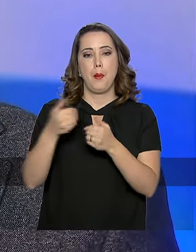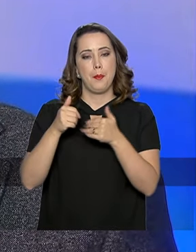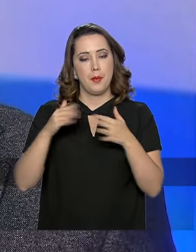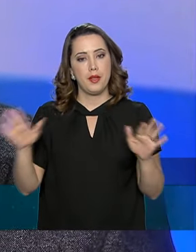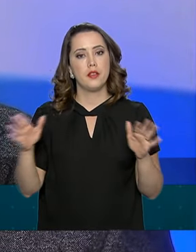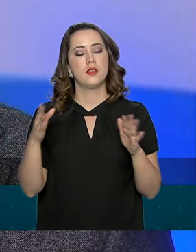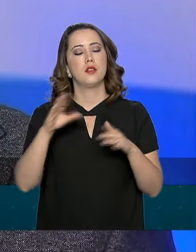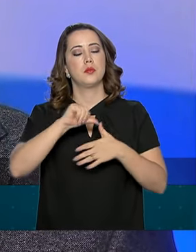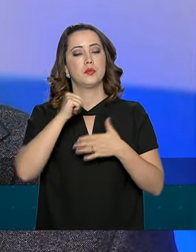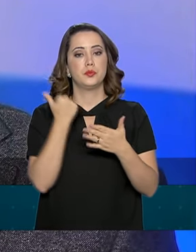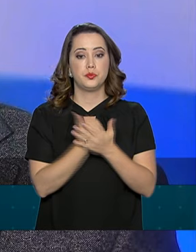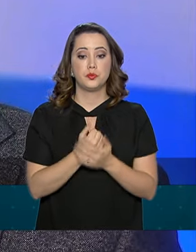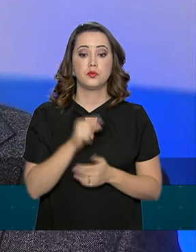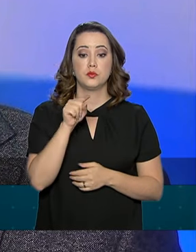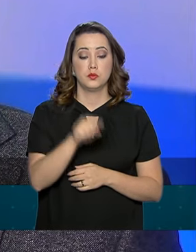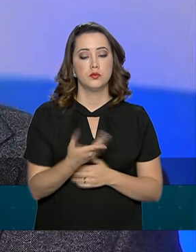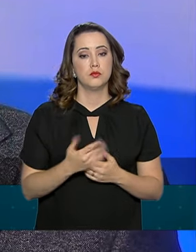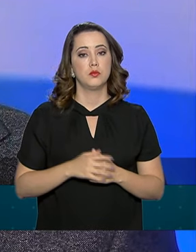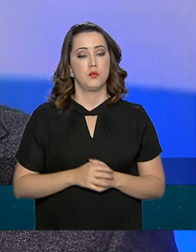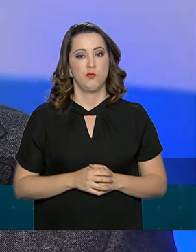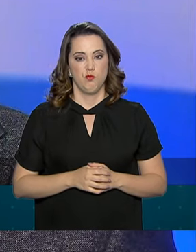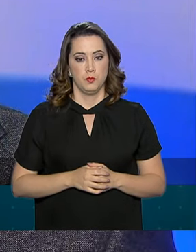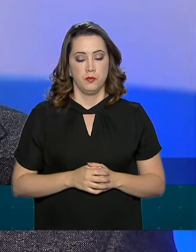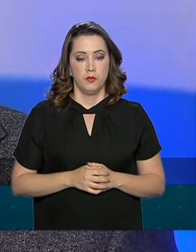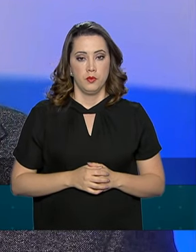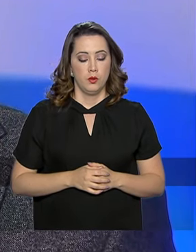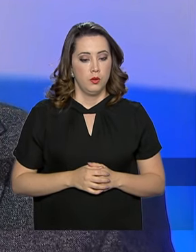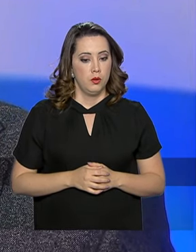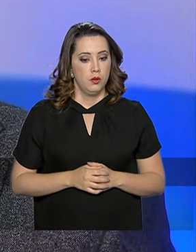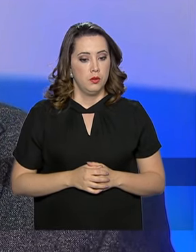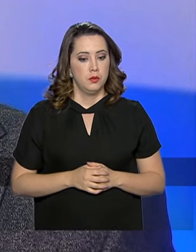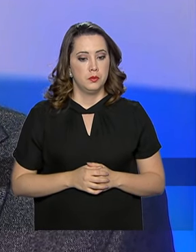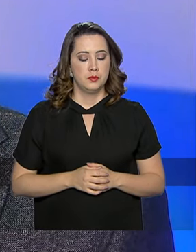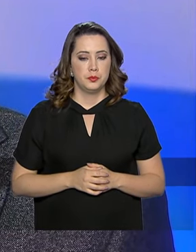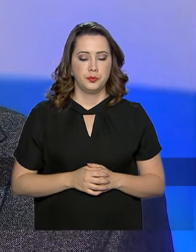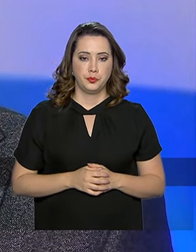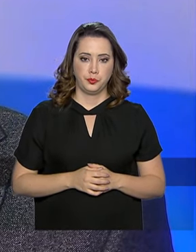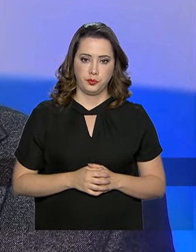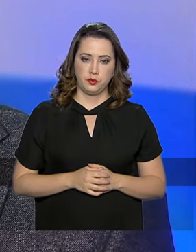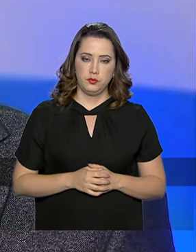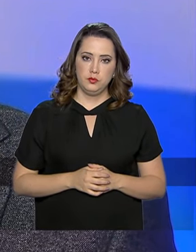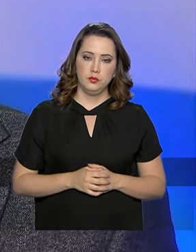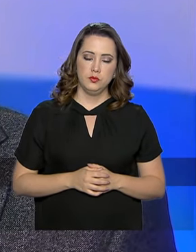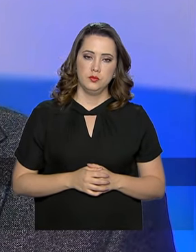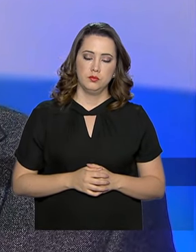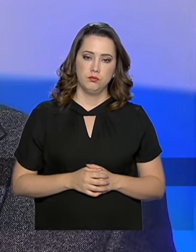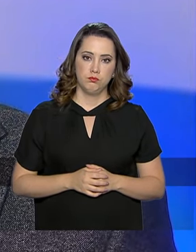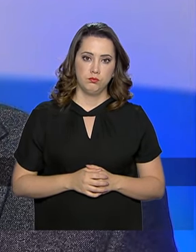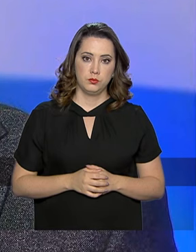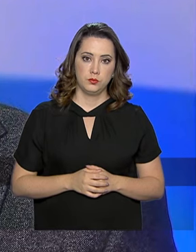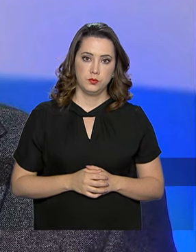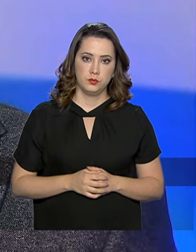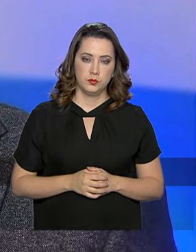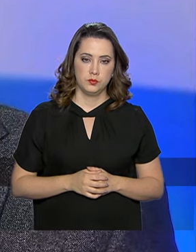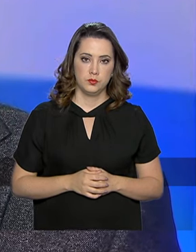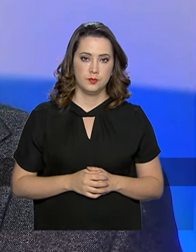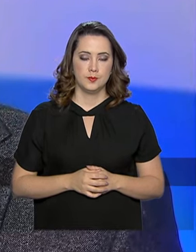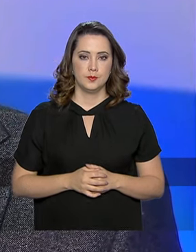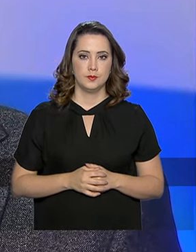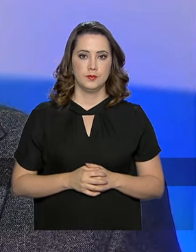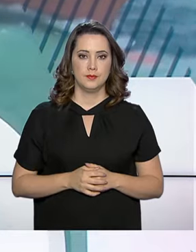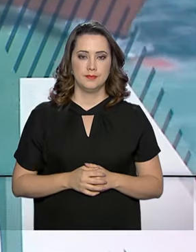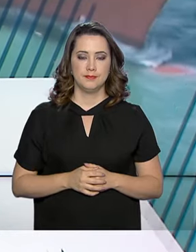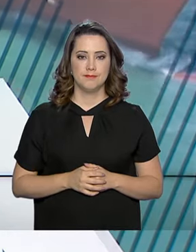infraestrutura necessária e com todas as condições para que uma atividade de estas características se celebre da melhor